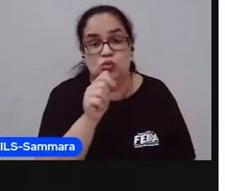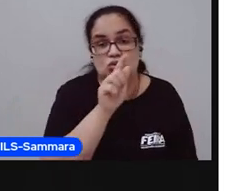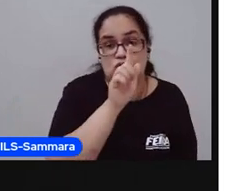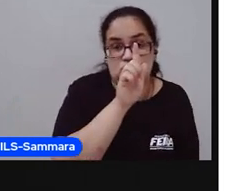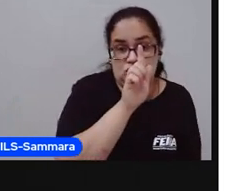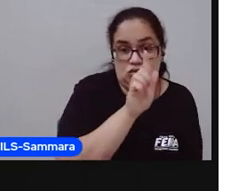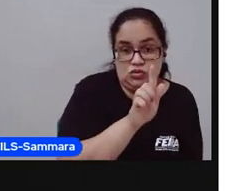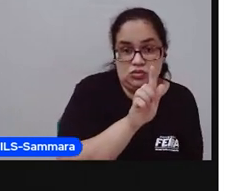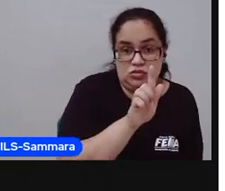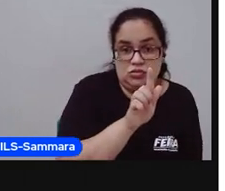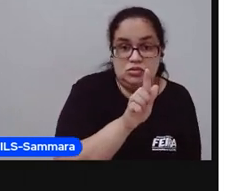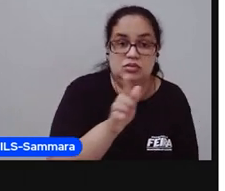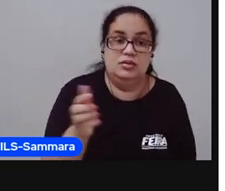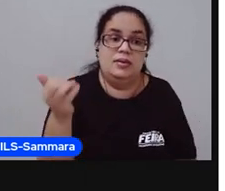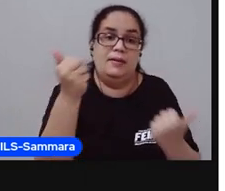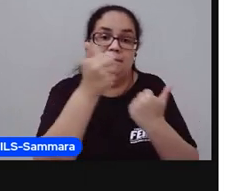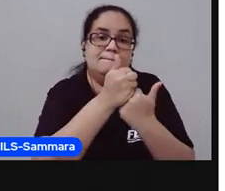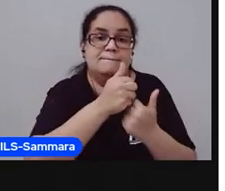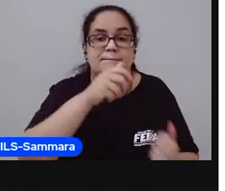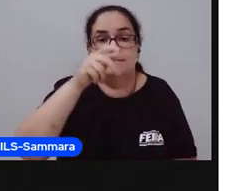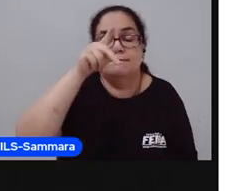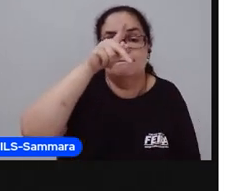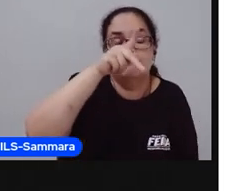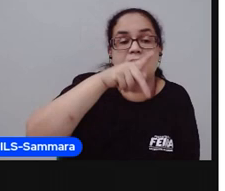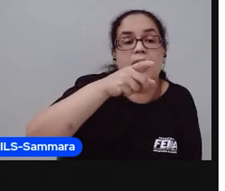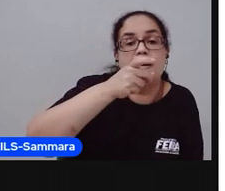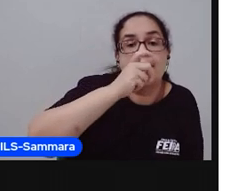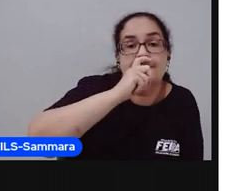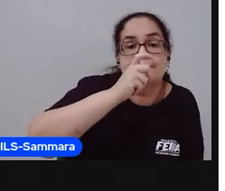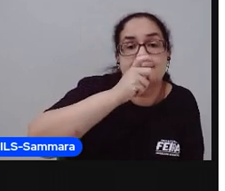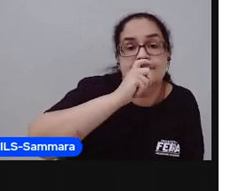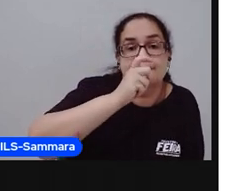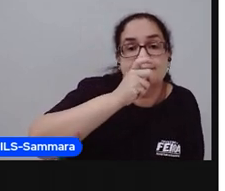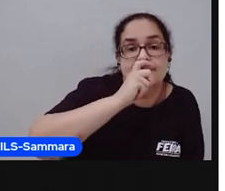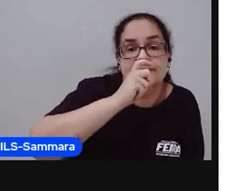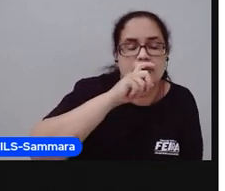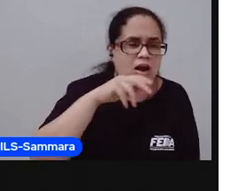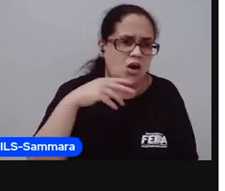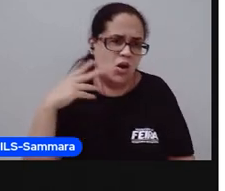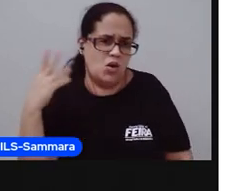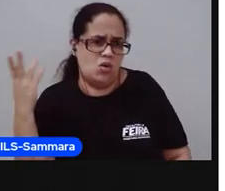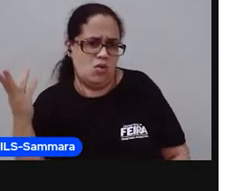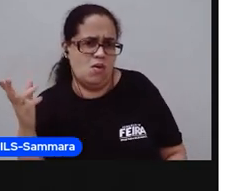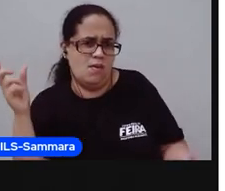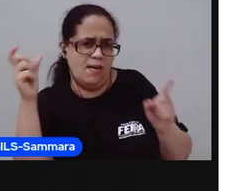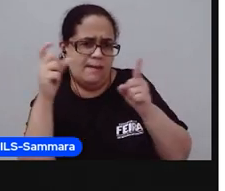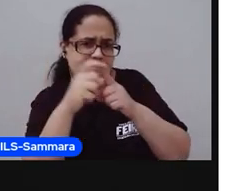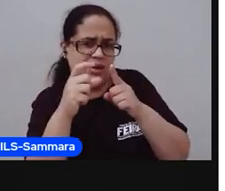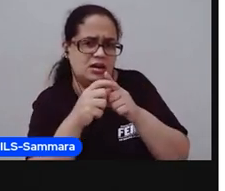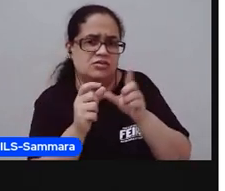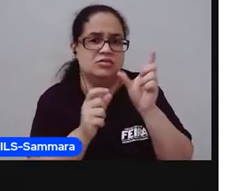E vou colocar o P de papai. Sabe que palavra vai formar?